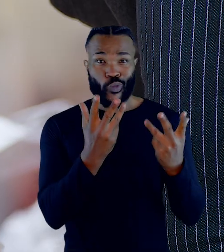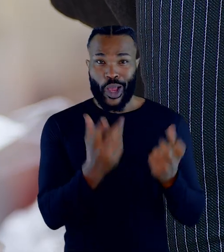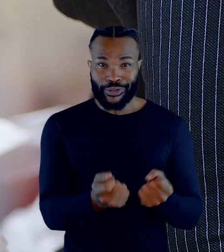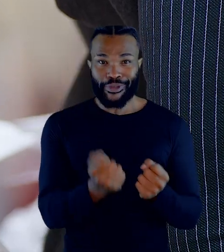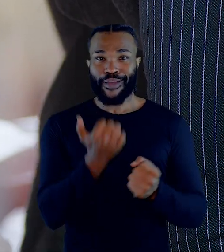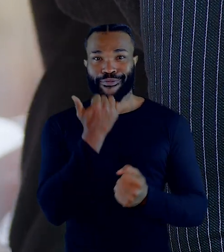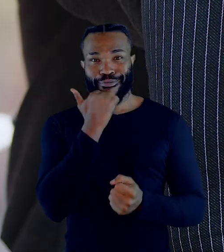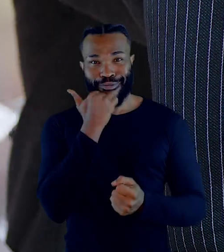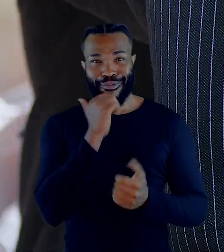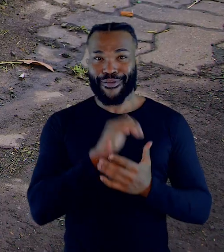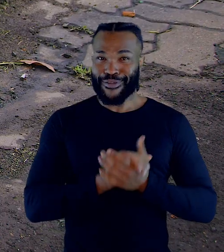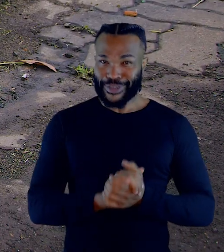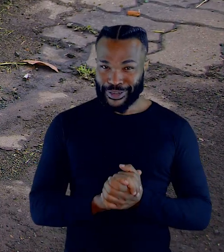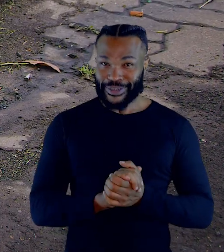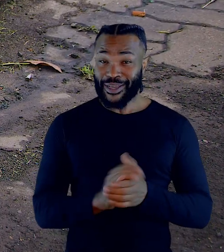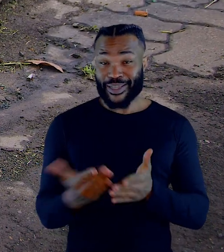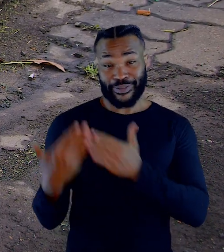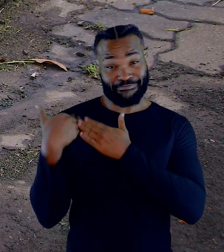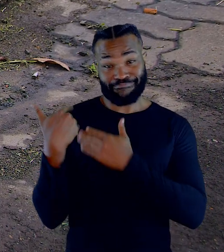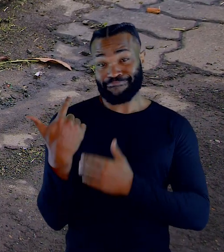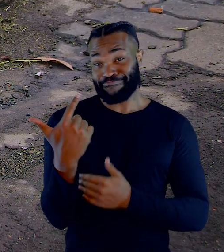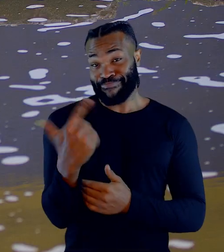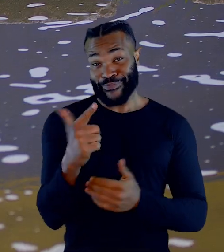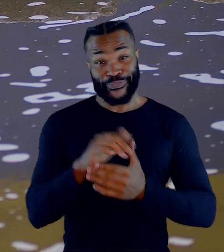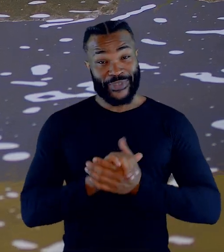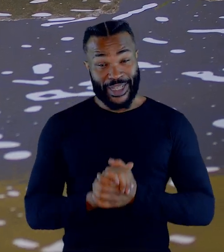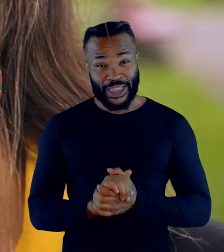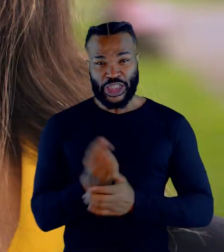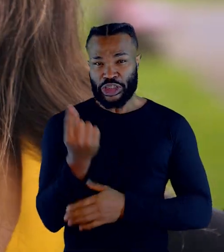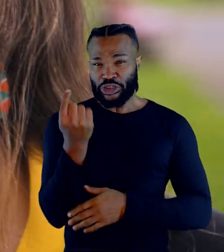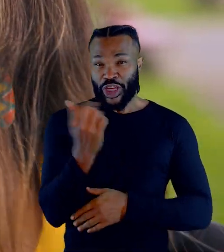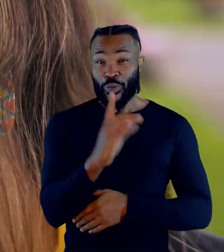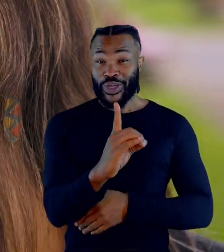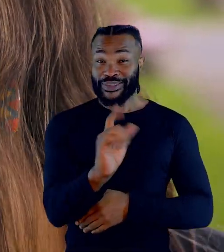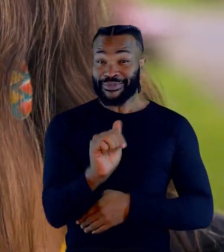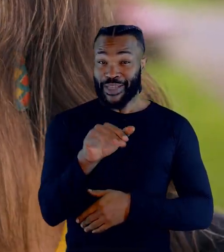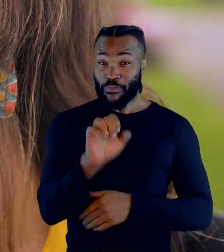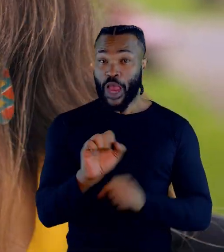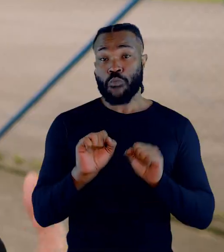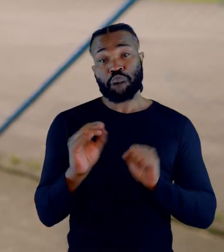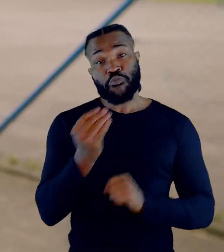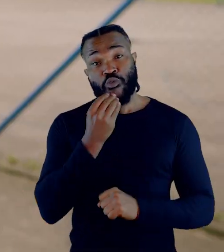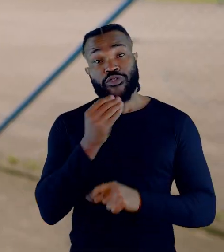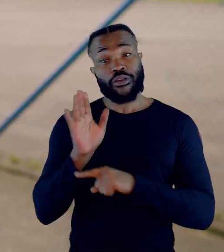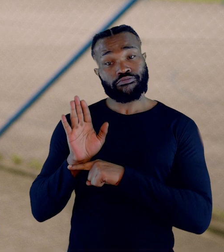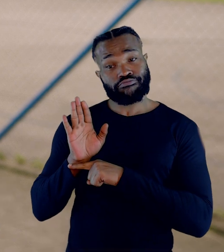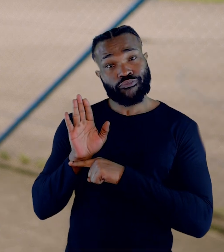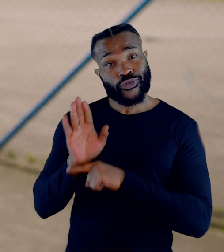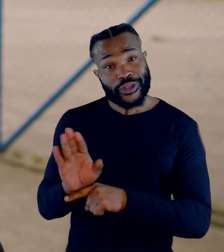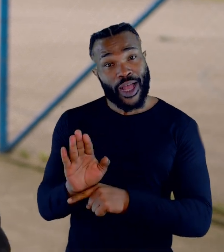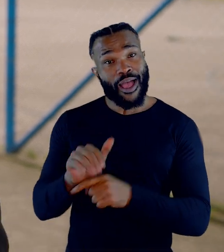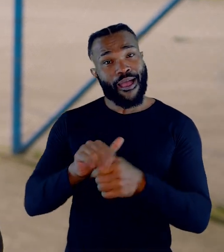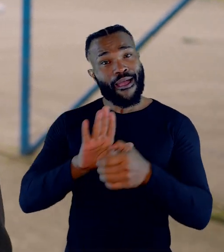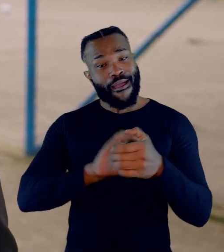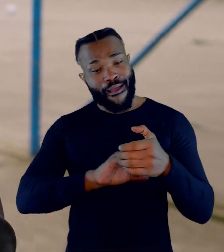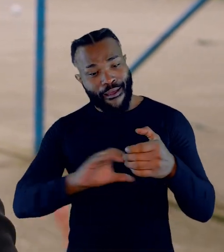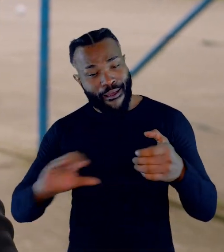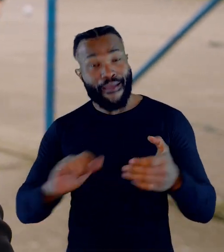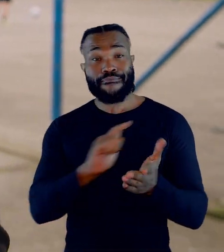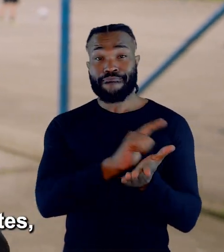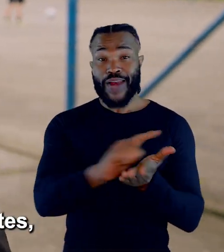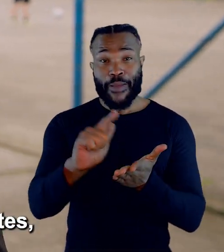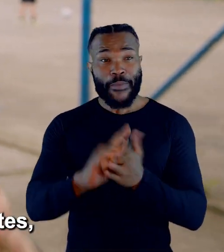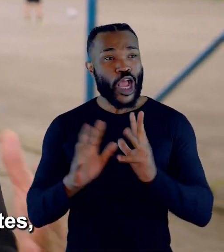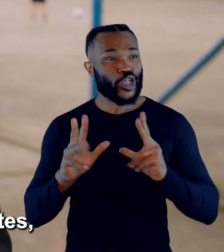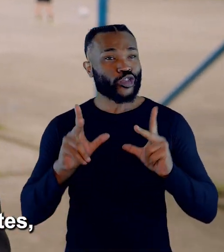negacionismo com a ciência, irresponsabilidade. O dinheiro do DMAI, que poderia estar indo para limpar as bocas de